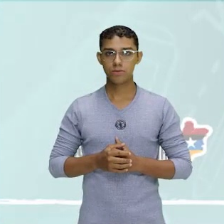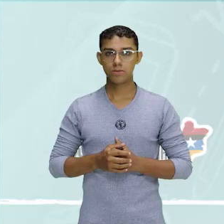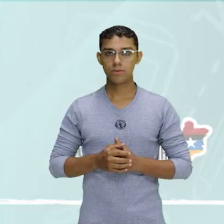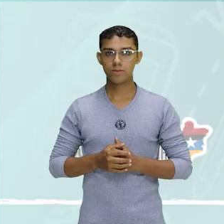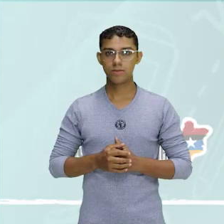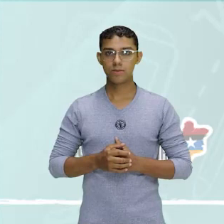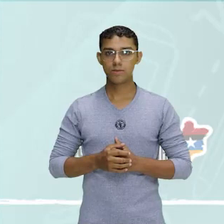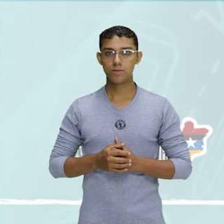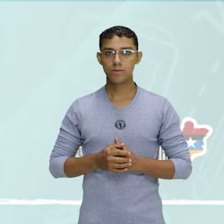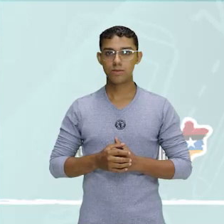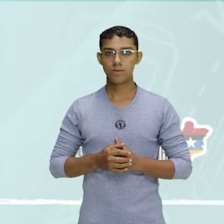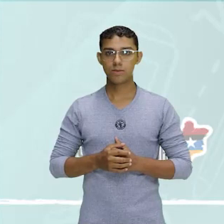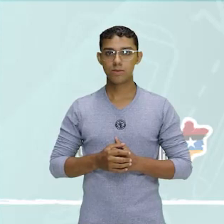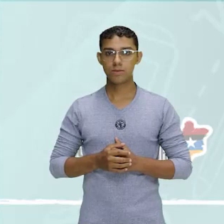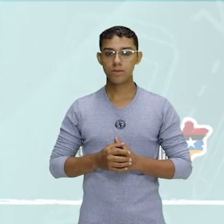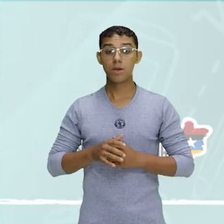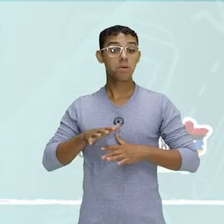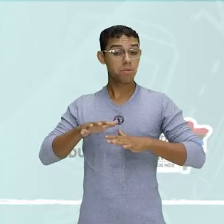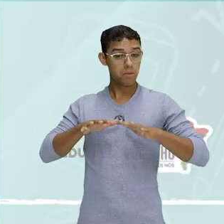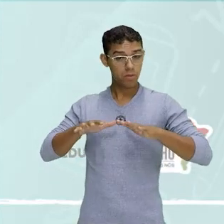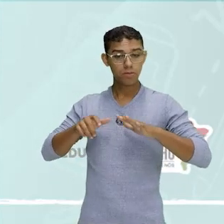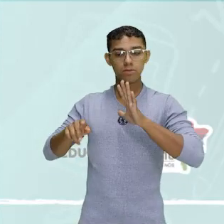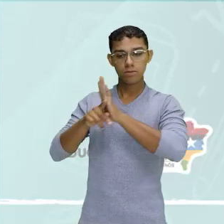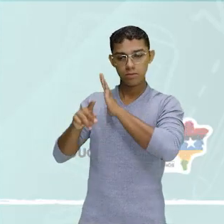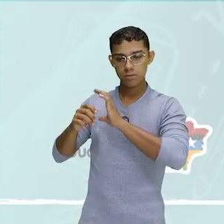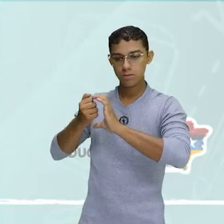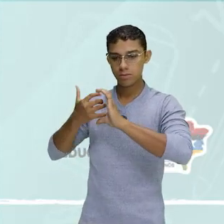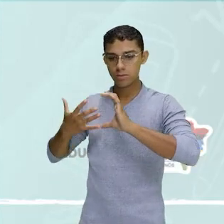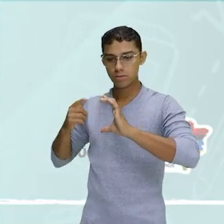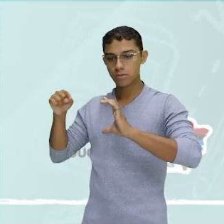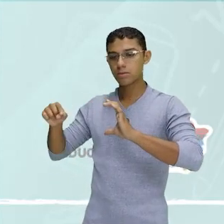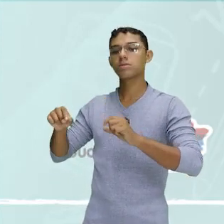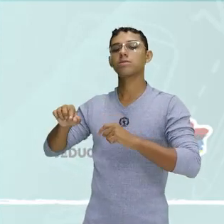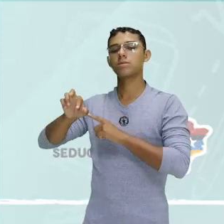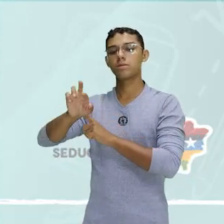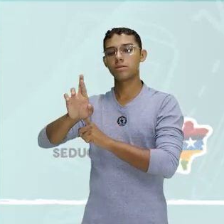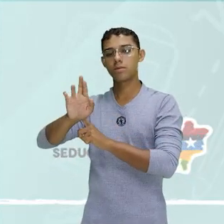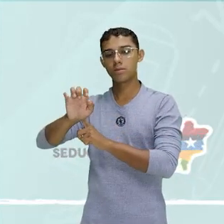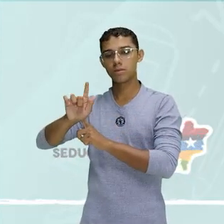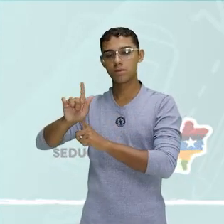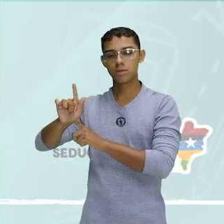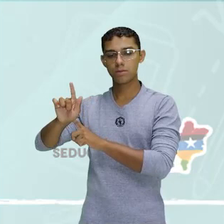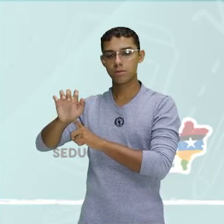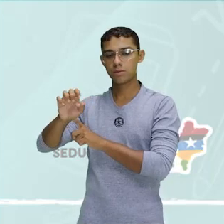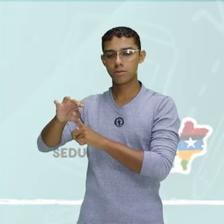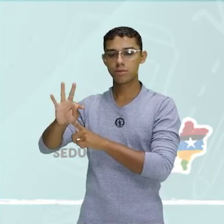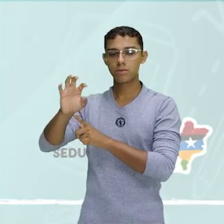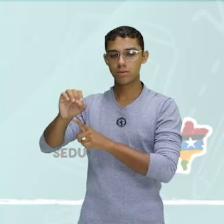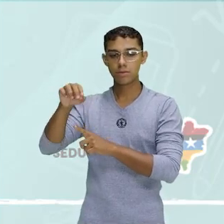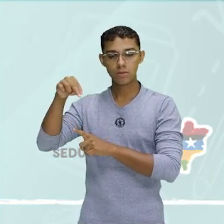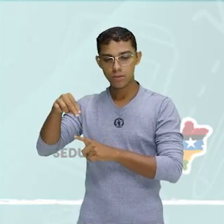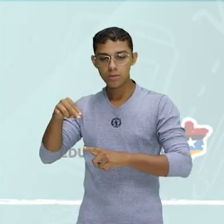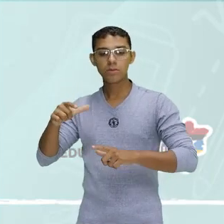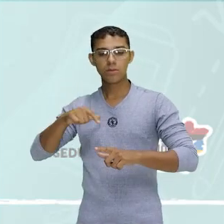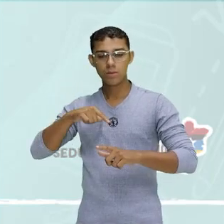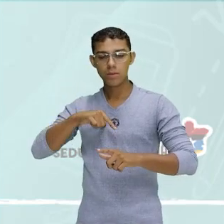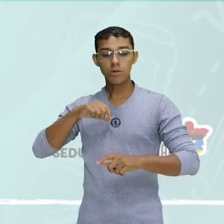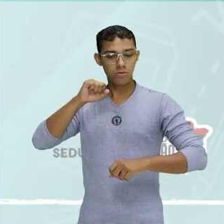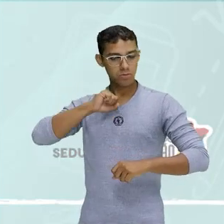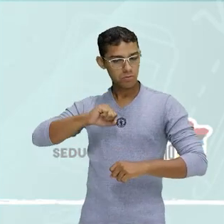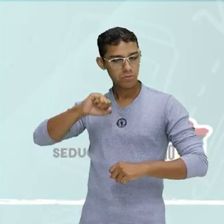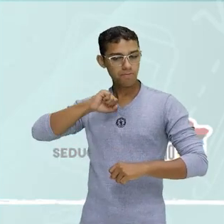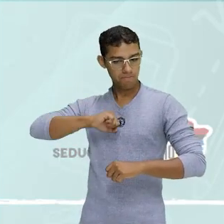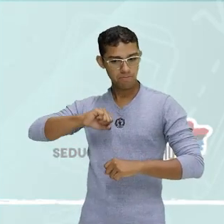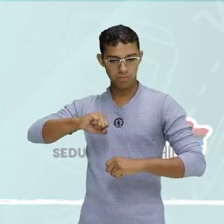movimentos característicos do reggaeton. O reggaeton é um gênero musical que mescla ritmos caribenhos